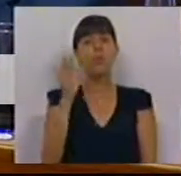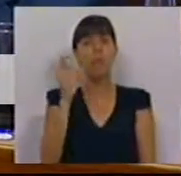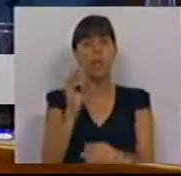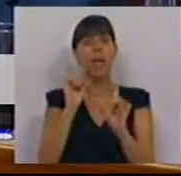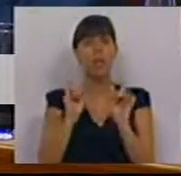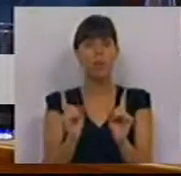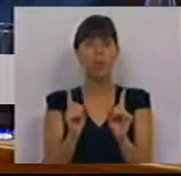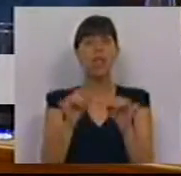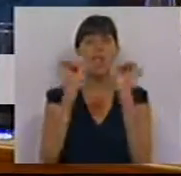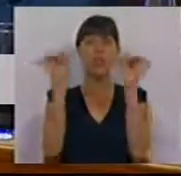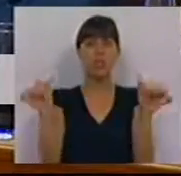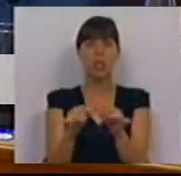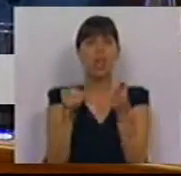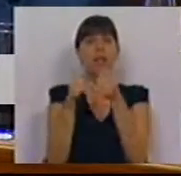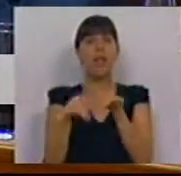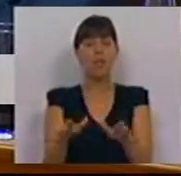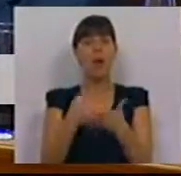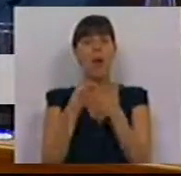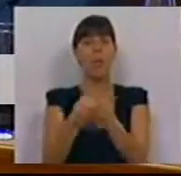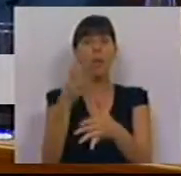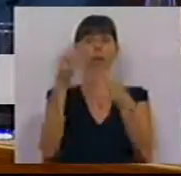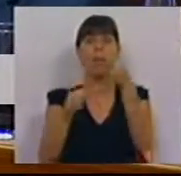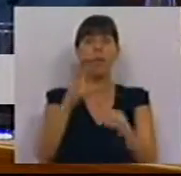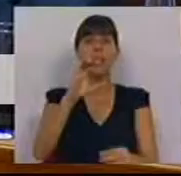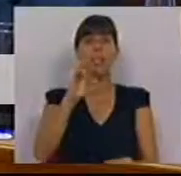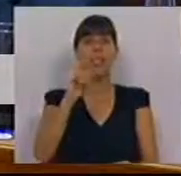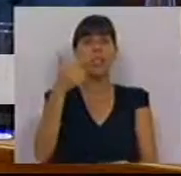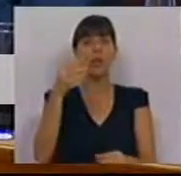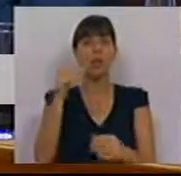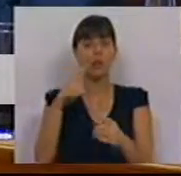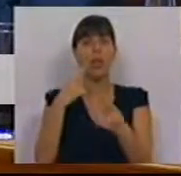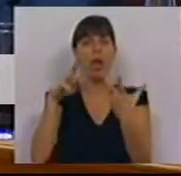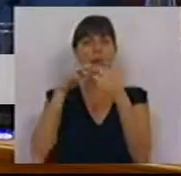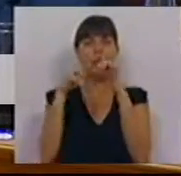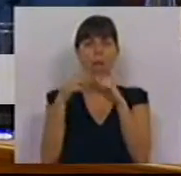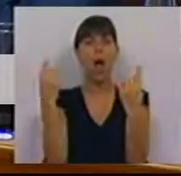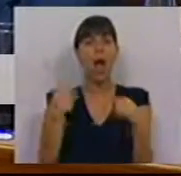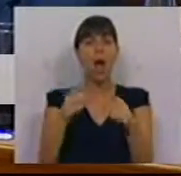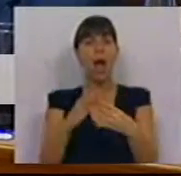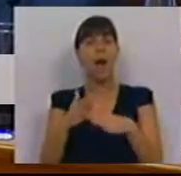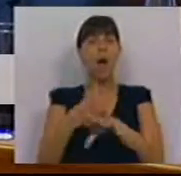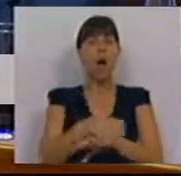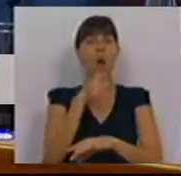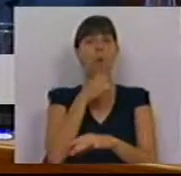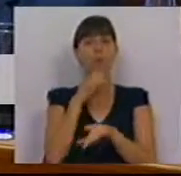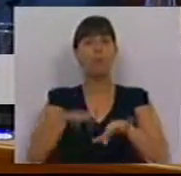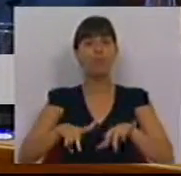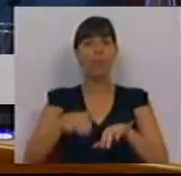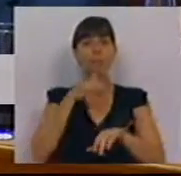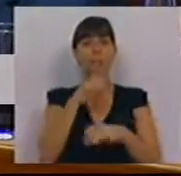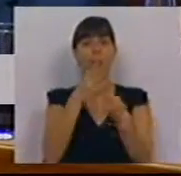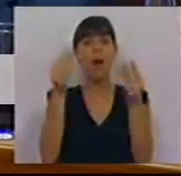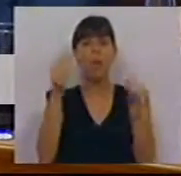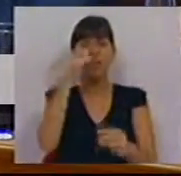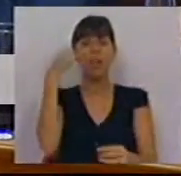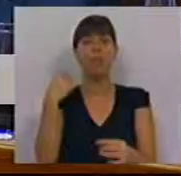inclusive o sistema informático que suporta a atividade dos tribunais de sítios apresenta constrangimentos ao acesso e utilização que